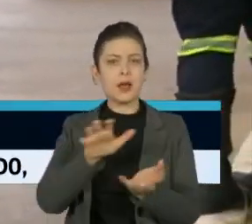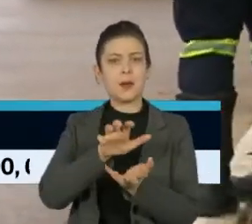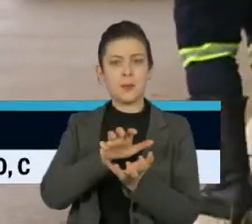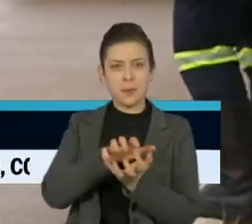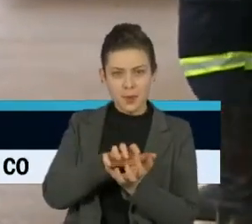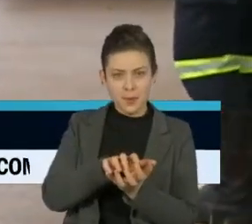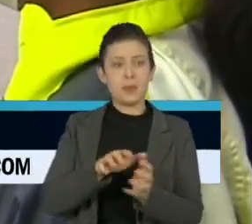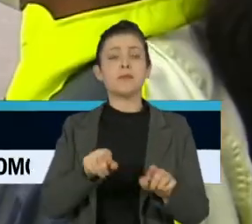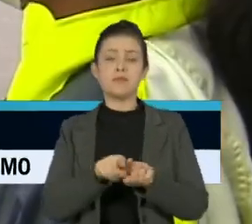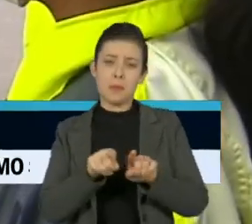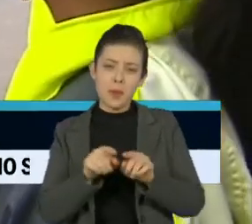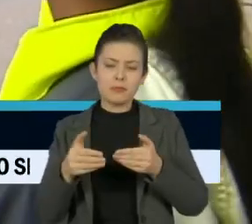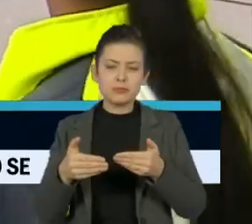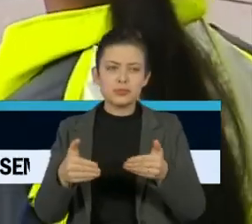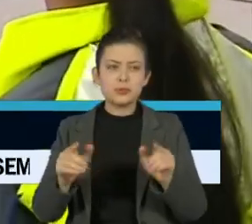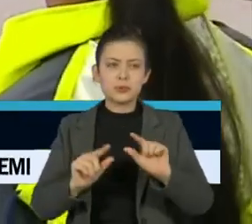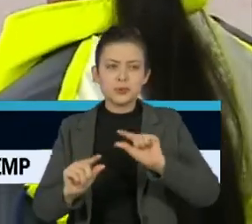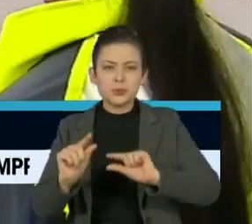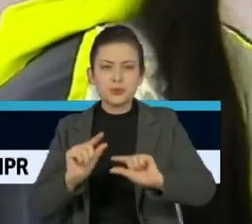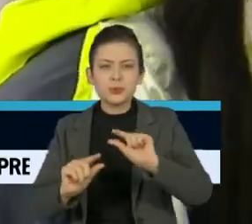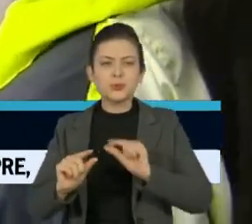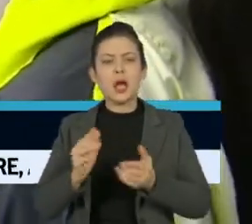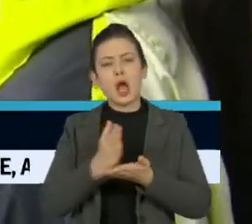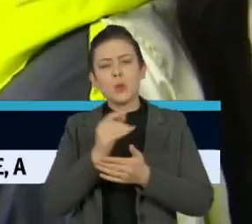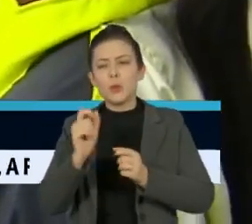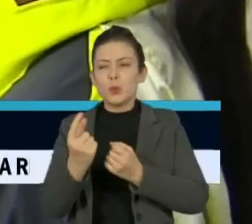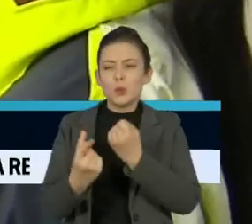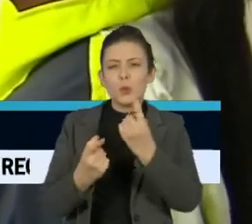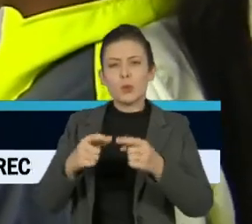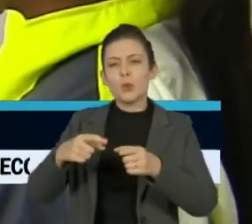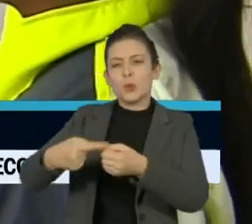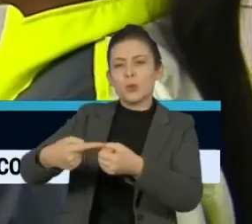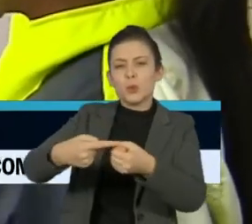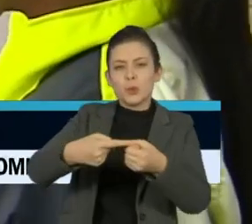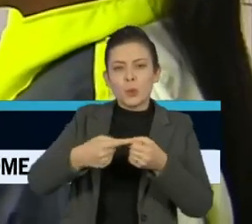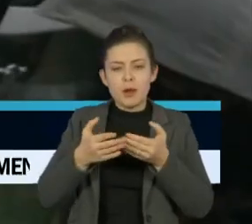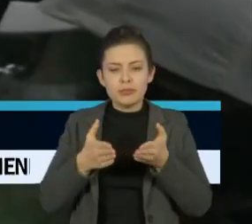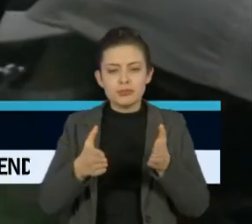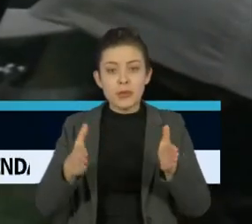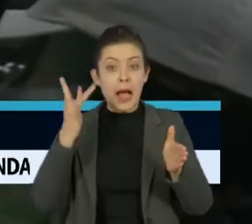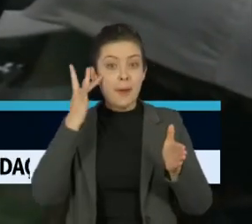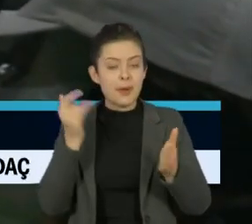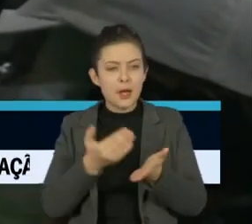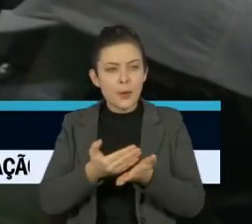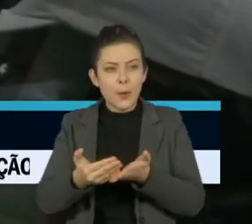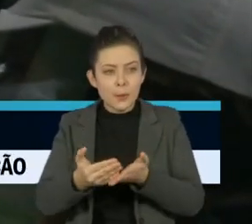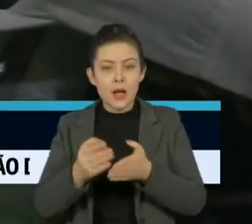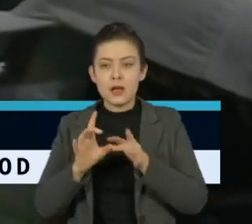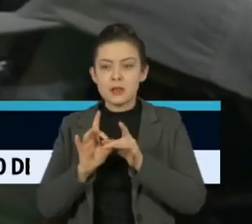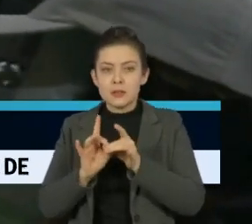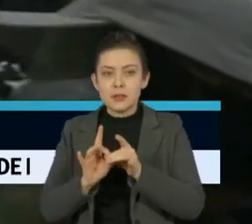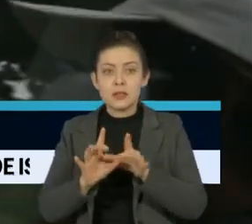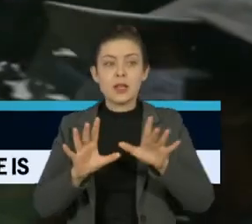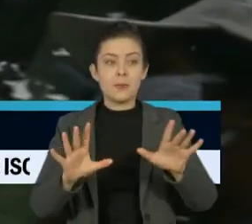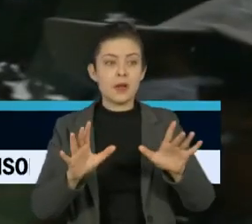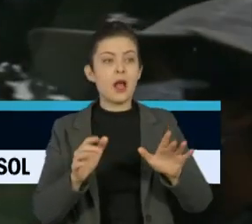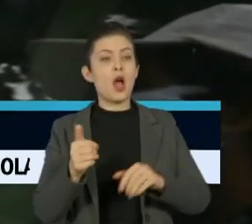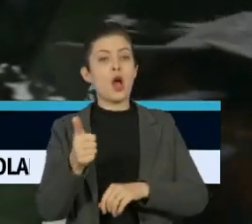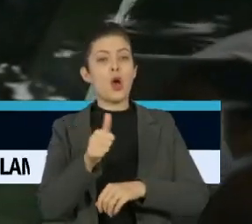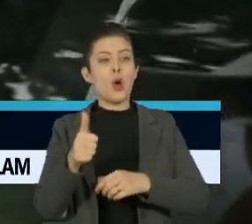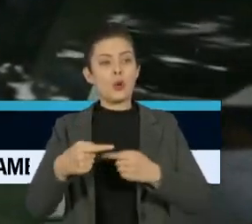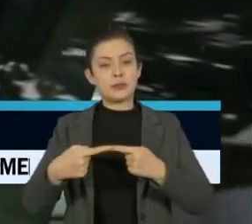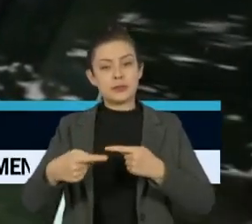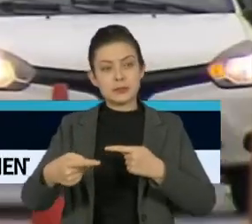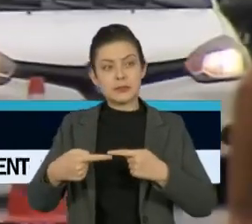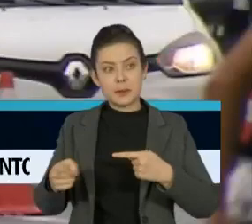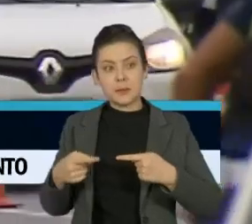também prepara a retomada econômica em alguns municípios. A abertura começa amanhã e a liberação acontecerá em 11 semanas,